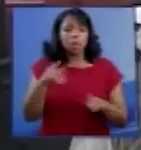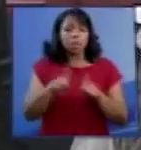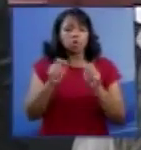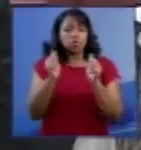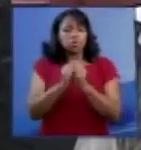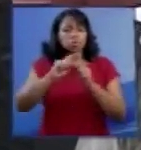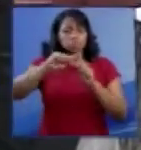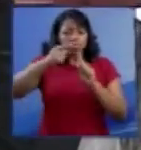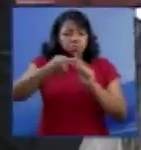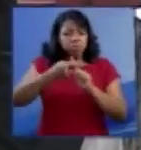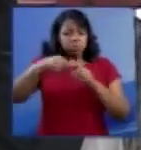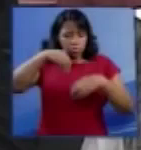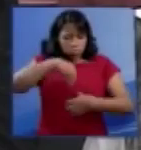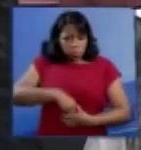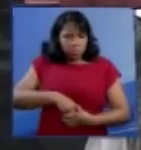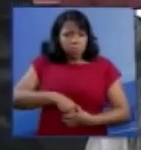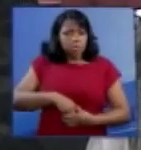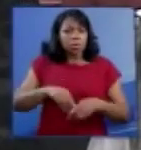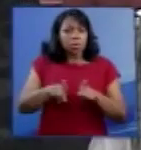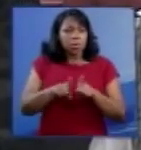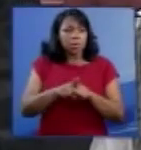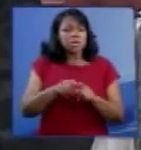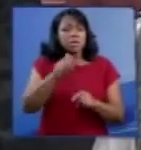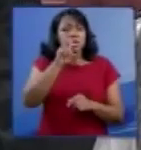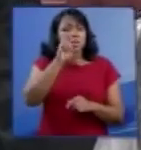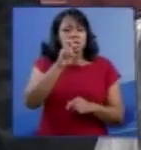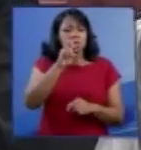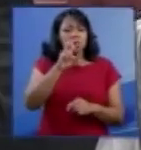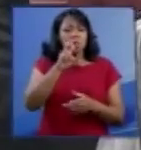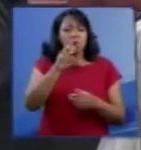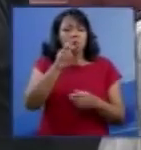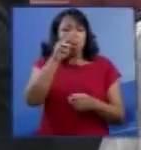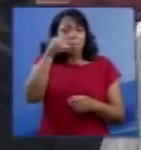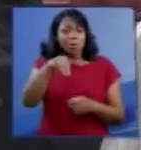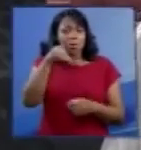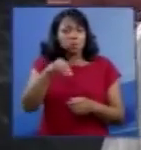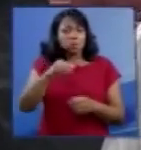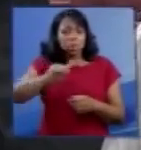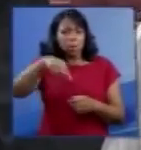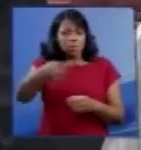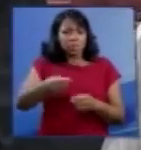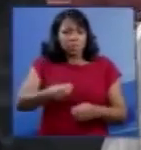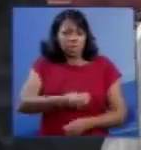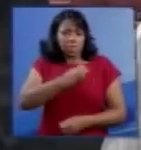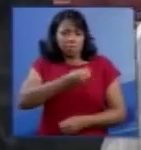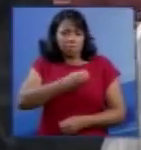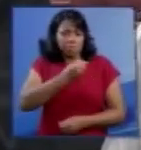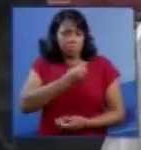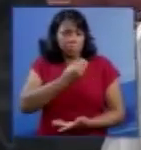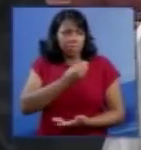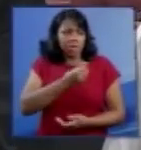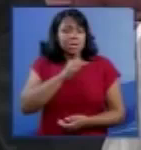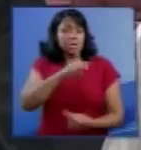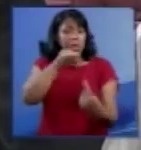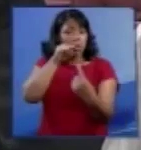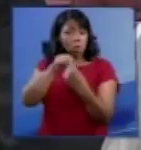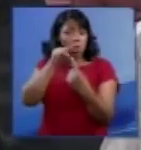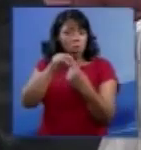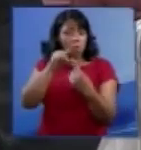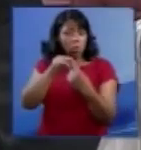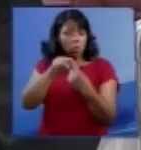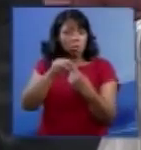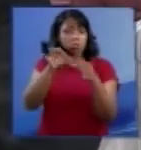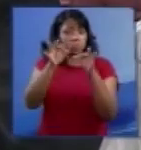materno ou alguns segundos ou minutos depois da vida, salvo um caso excepcionalíssimo. se elas concordam com esta